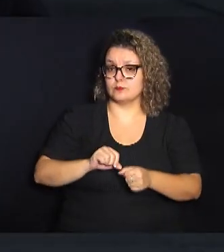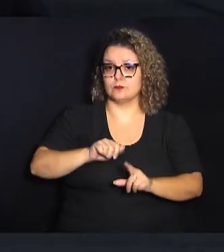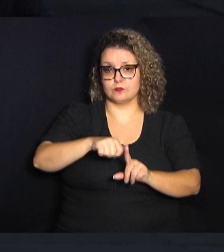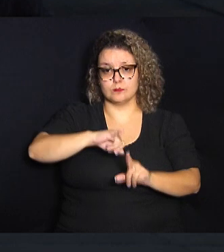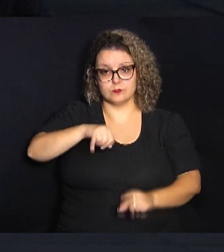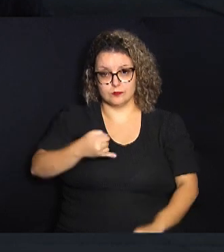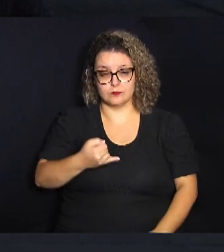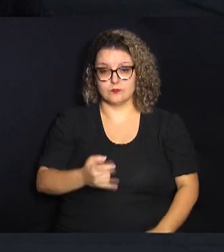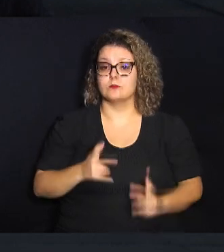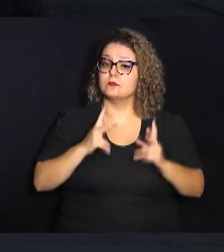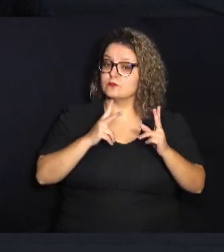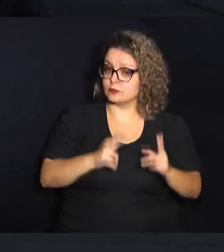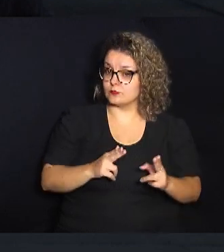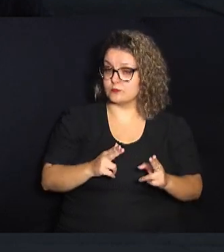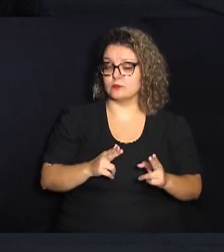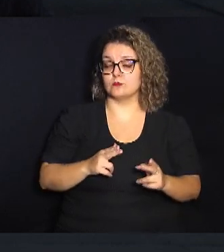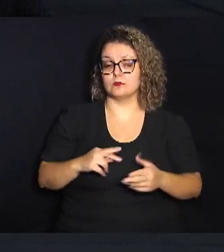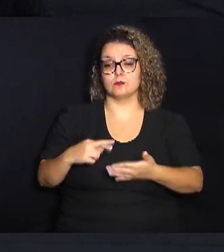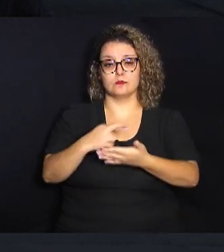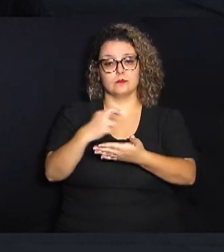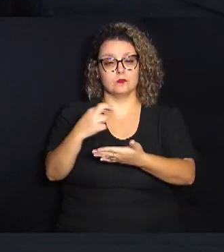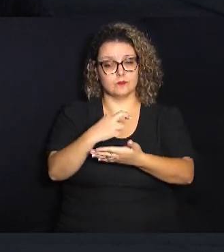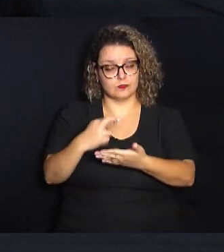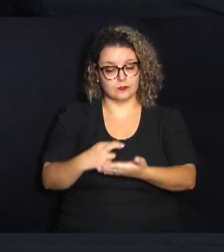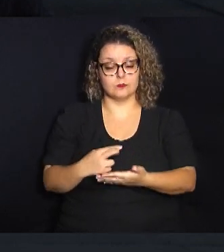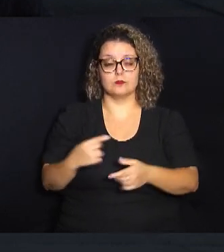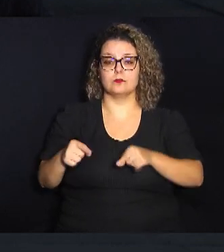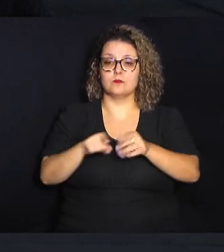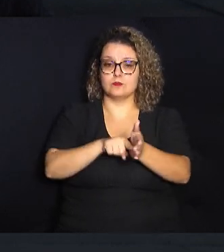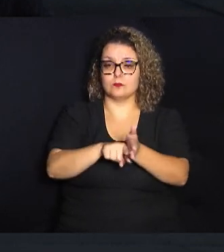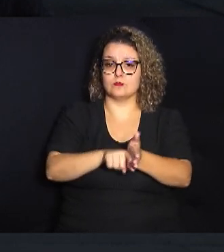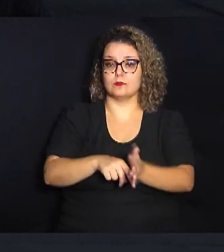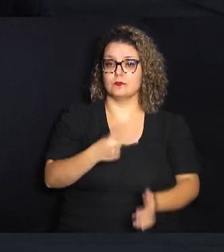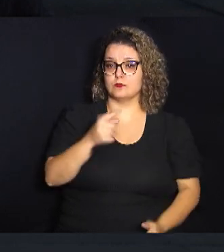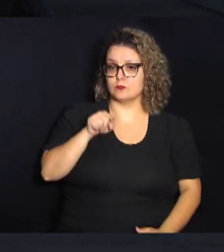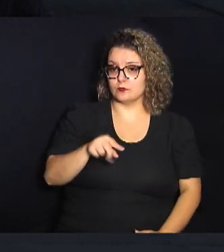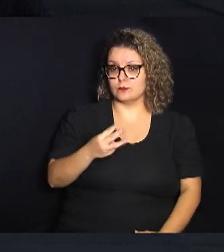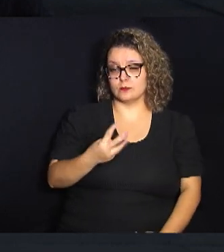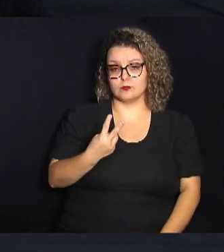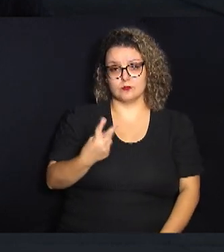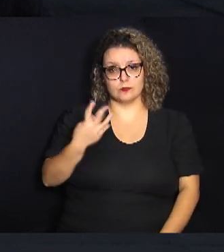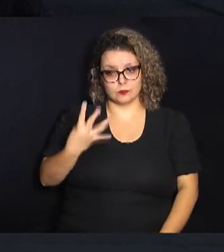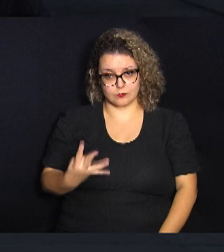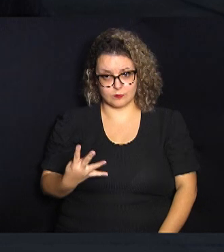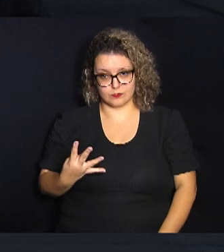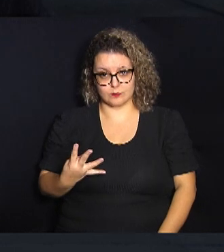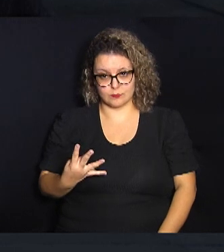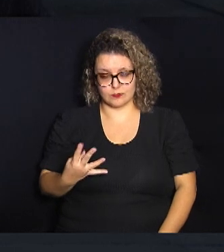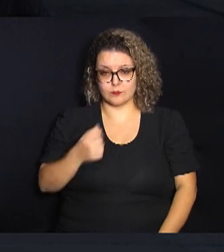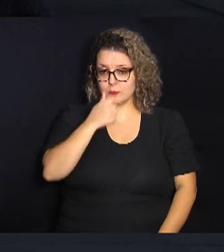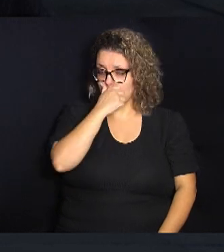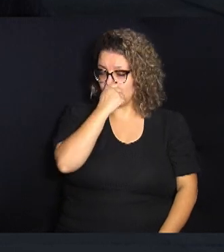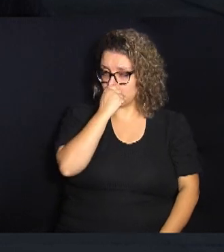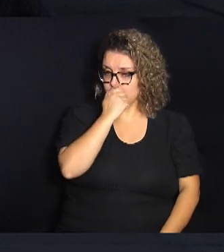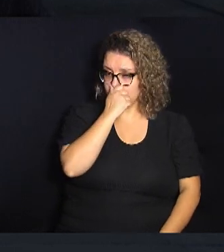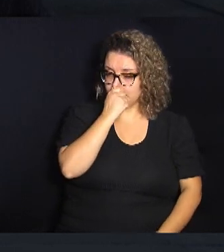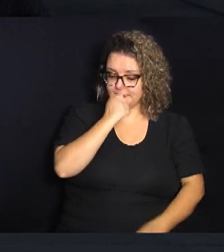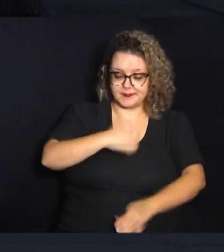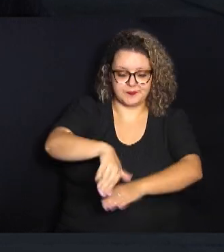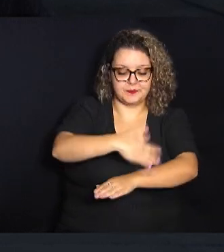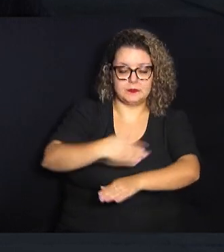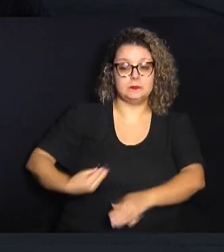De acordo com o mesmo levantamento 2.324 pessoas ocupam as ruas